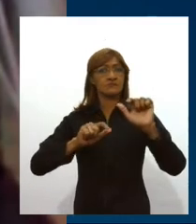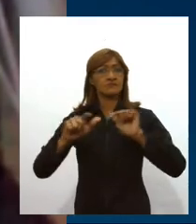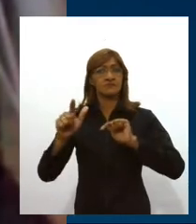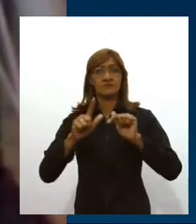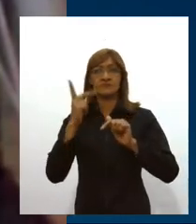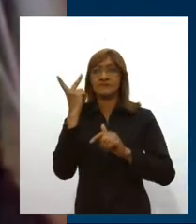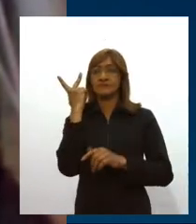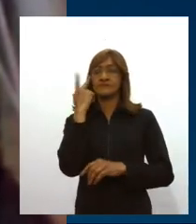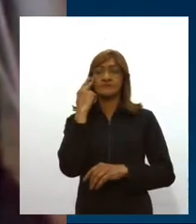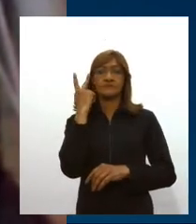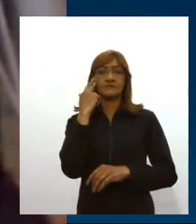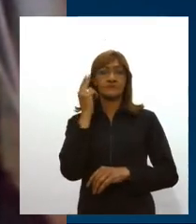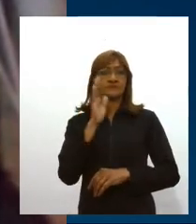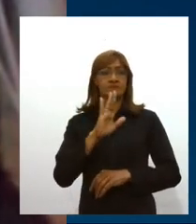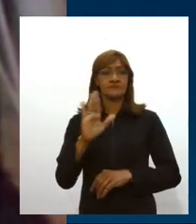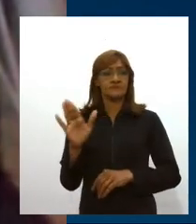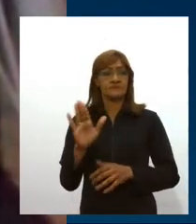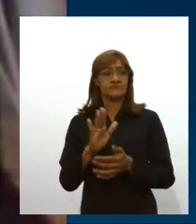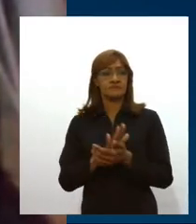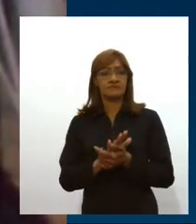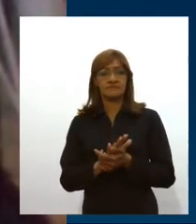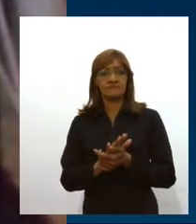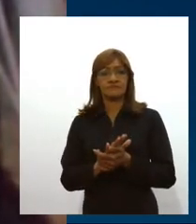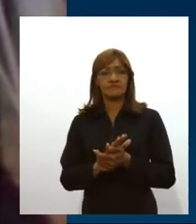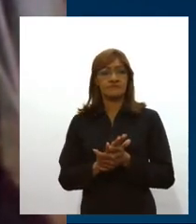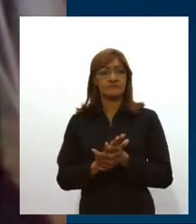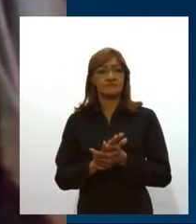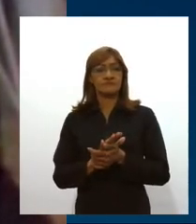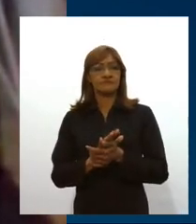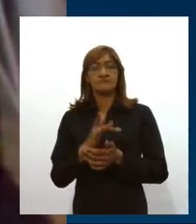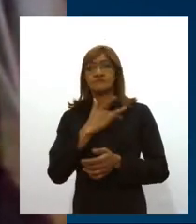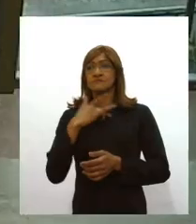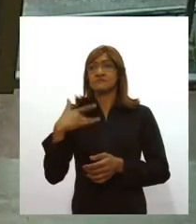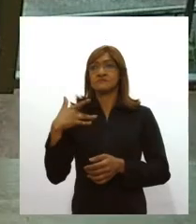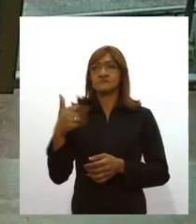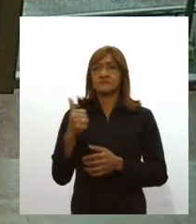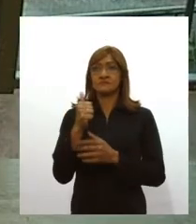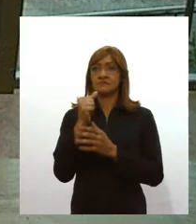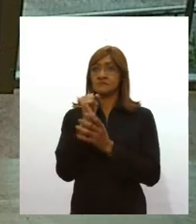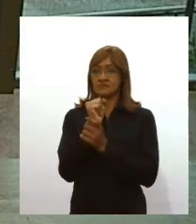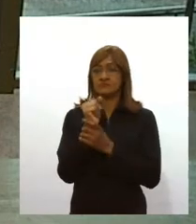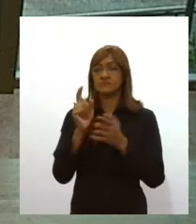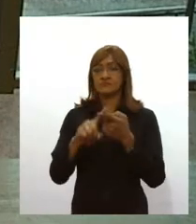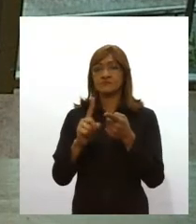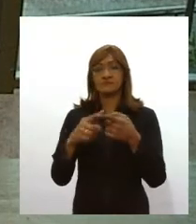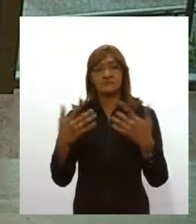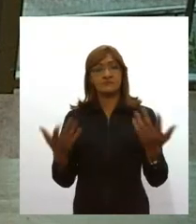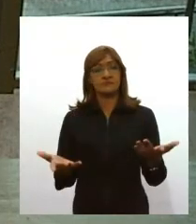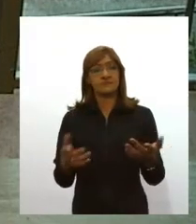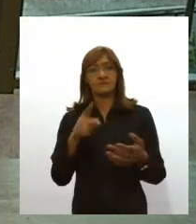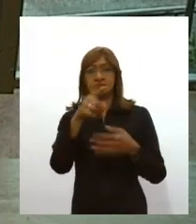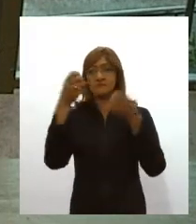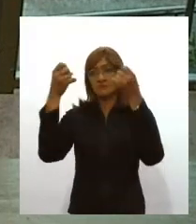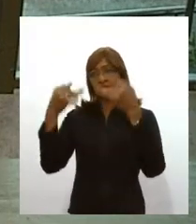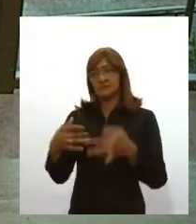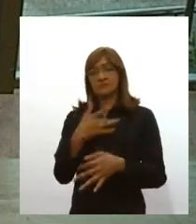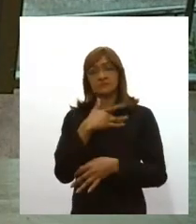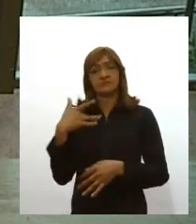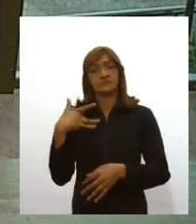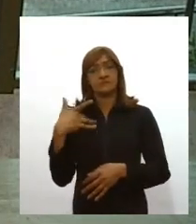com o mínimo de custo possível do ponto de vista da nossa saúde. É, e você falando aí na questão da saúde, que é